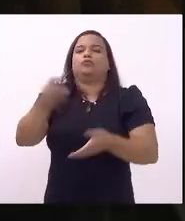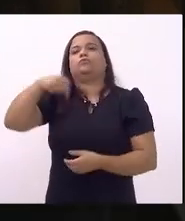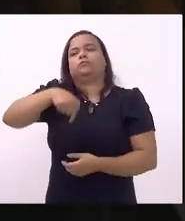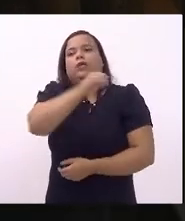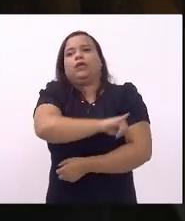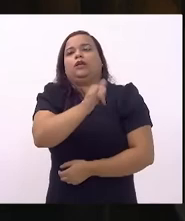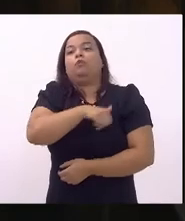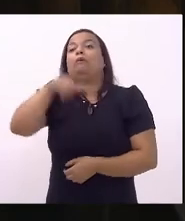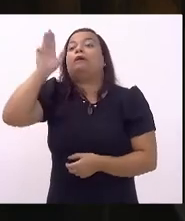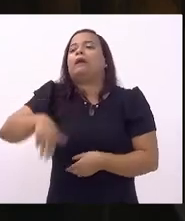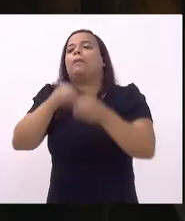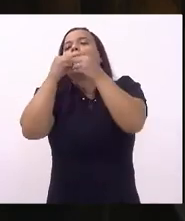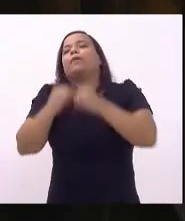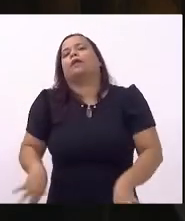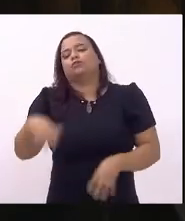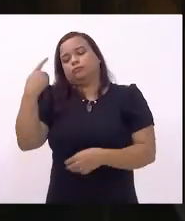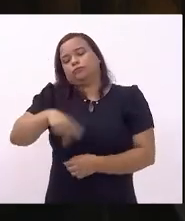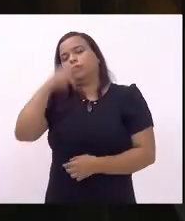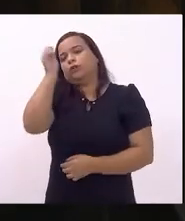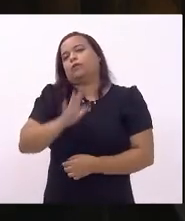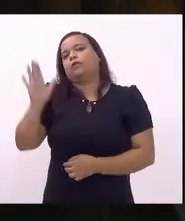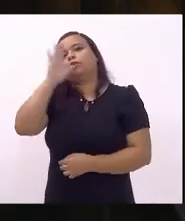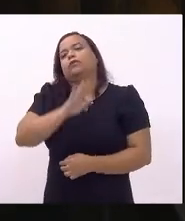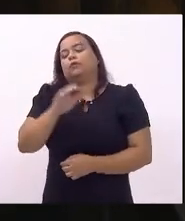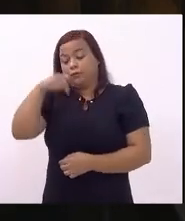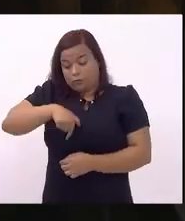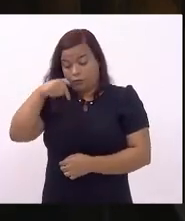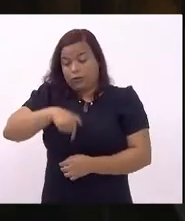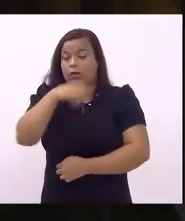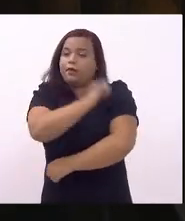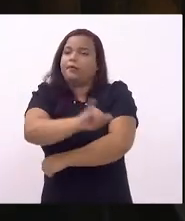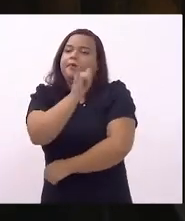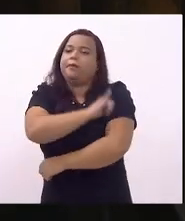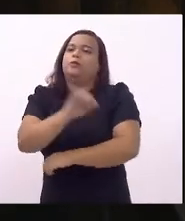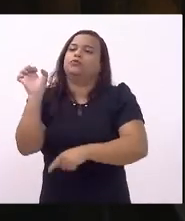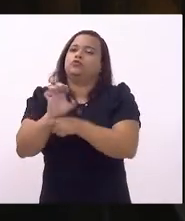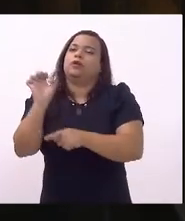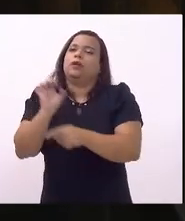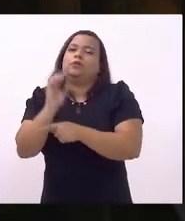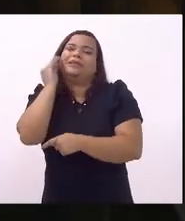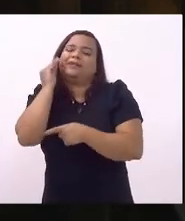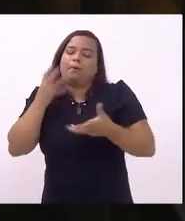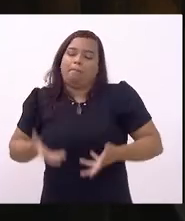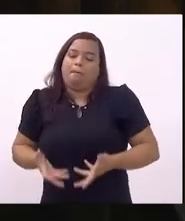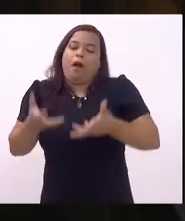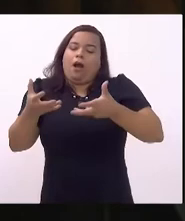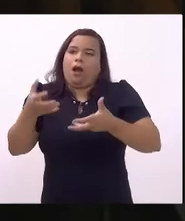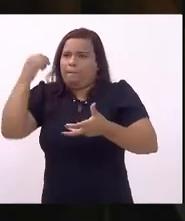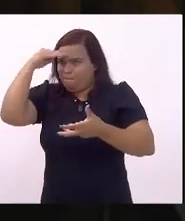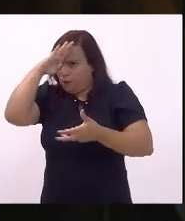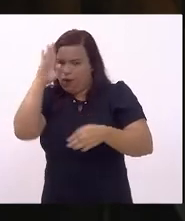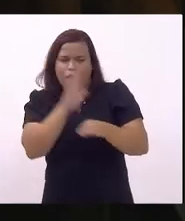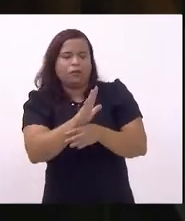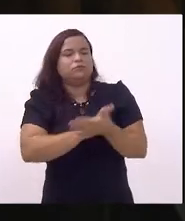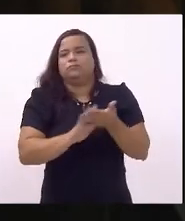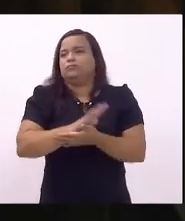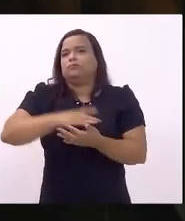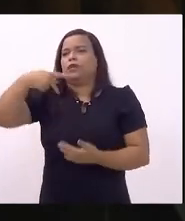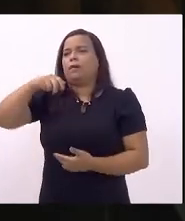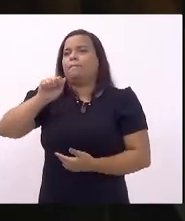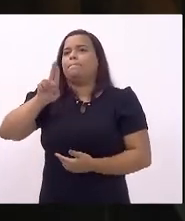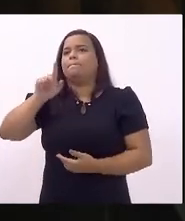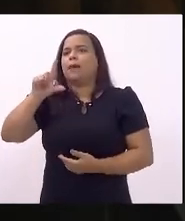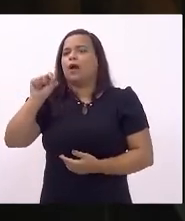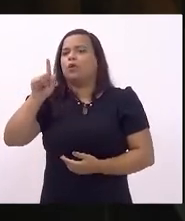atrapalhou o estado do Rio de Janeiro nessa tentativa de se soerguer certamente Jair Bolsonaro não ajudou certamente Paulo Guedes não ajudou